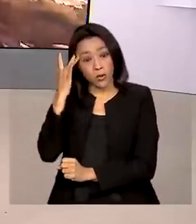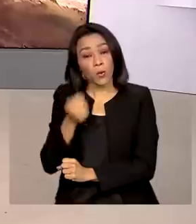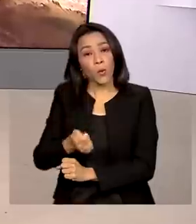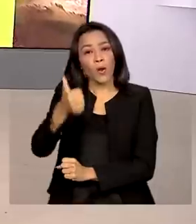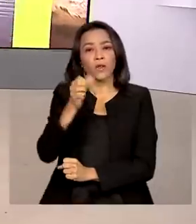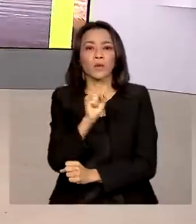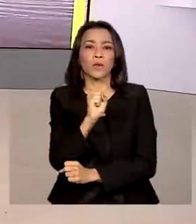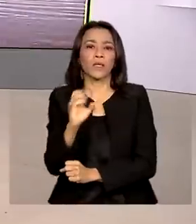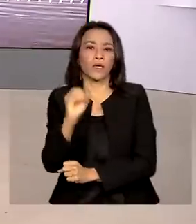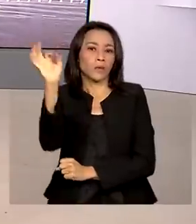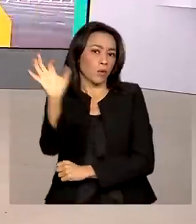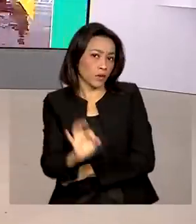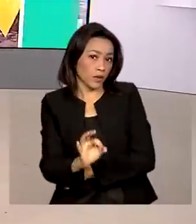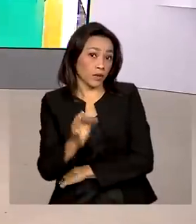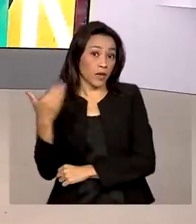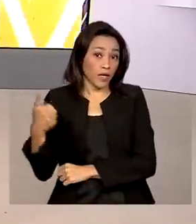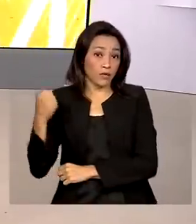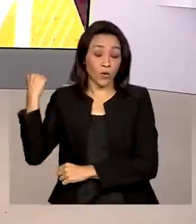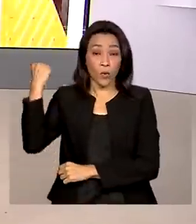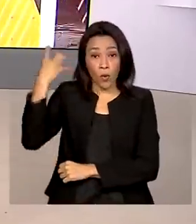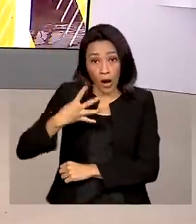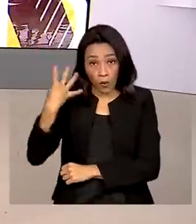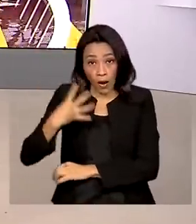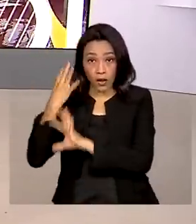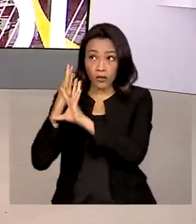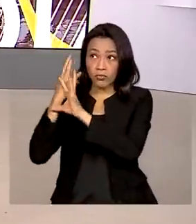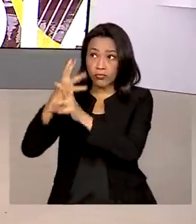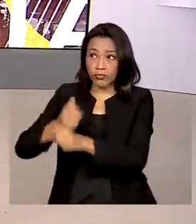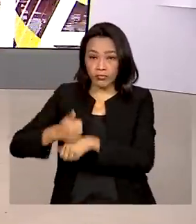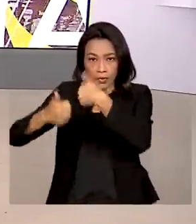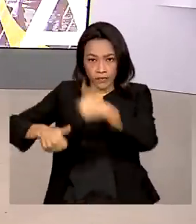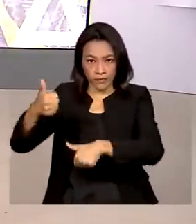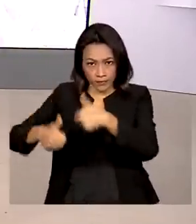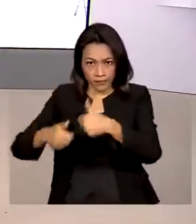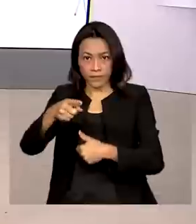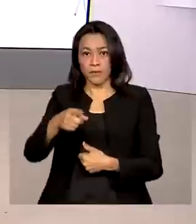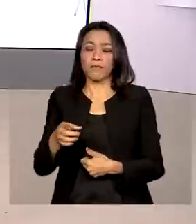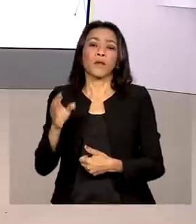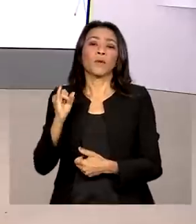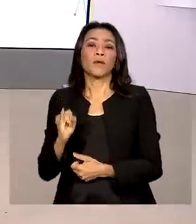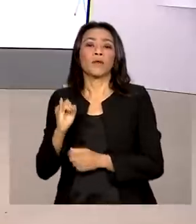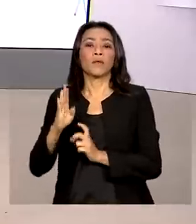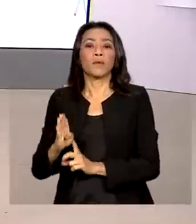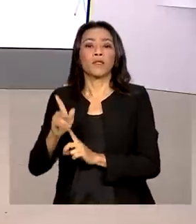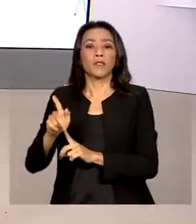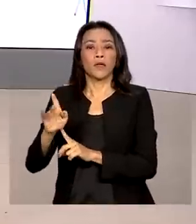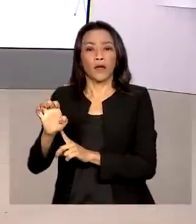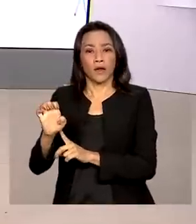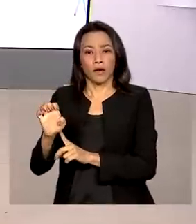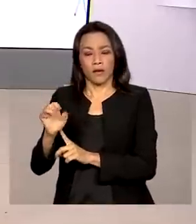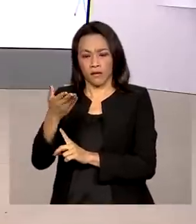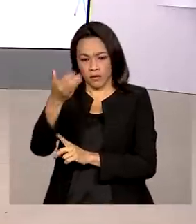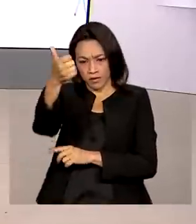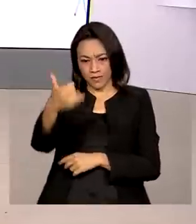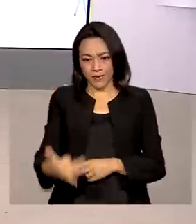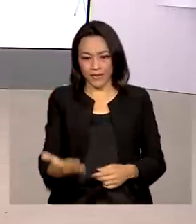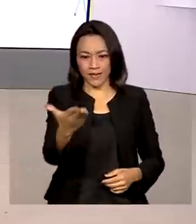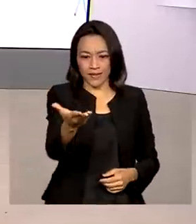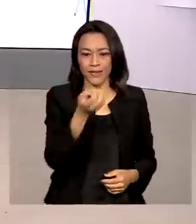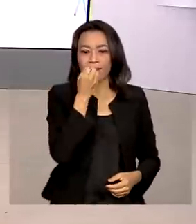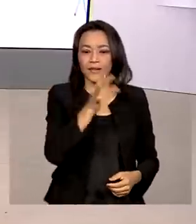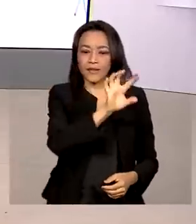população. Esse foi o quarto balanço divulgado pelo IBGE. Vamos saber os detalhes ao vivo, então, com Pedro Moreira. Pedro, bom dia.